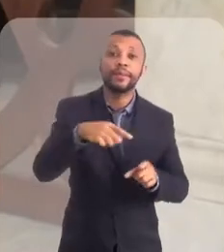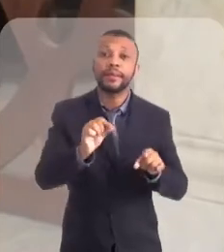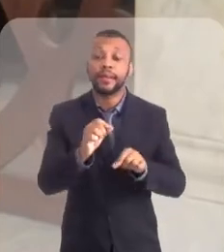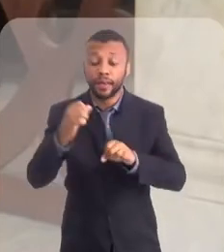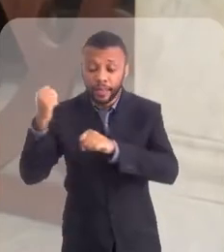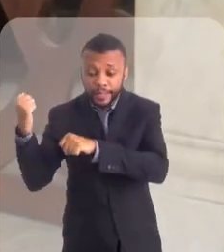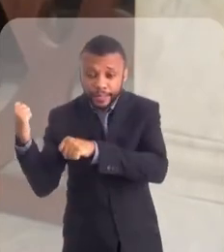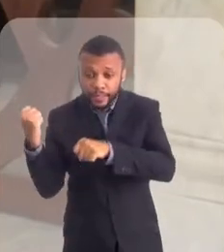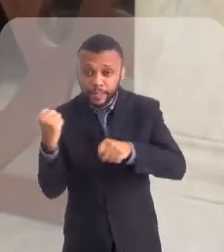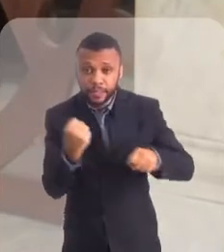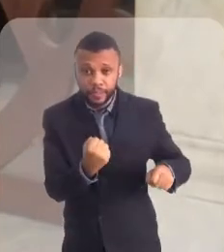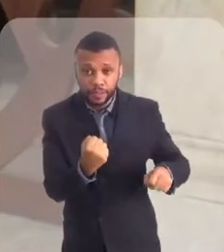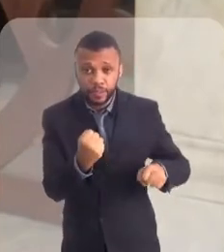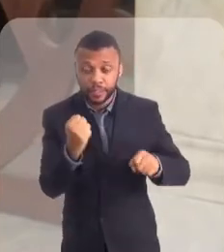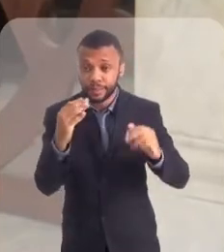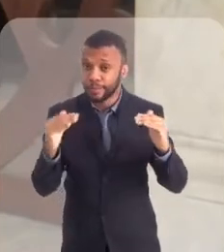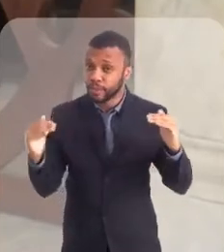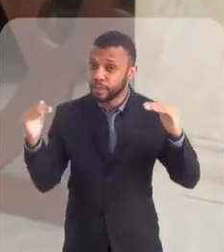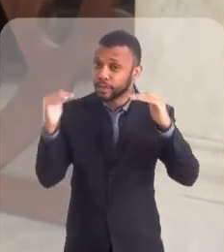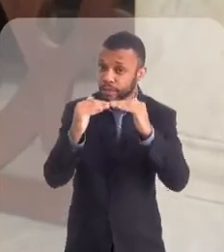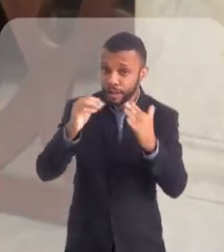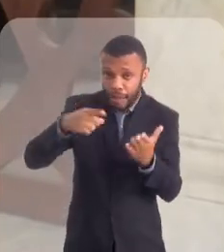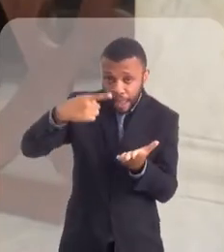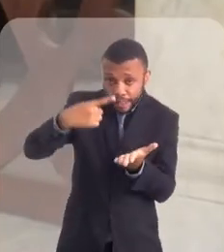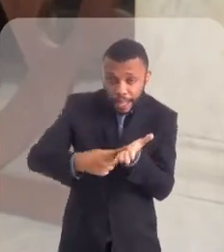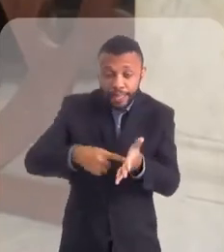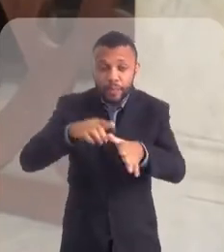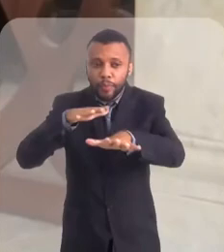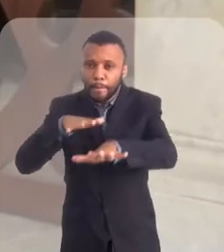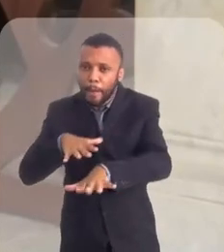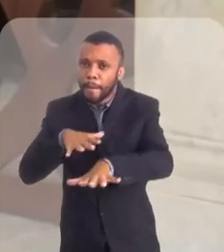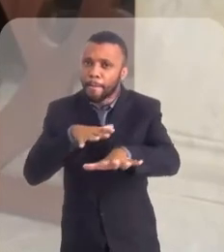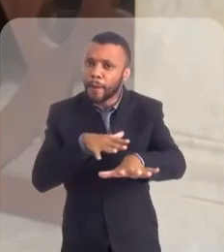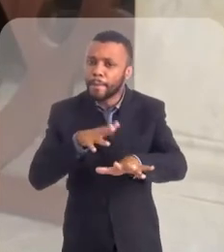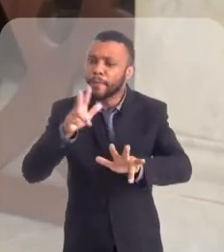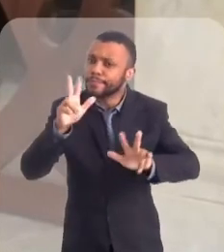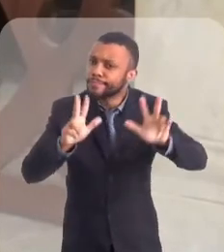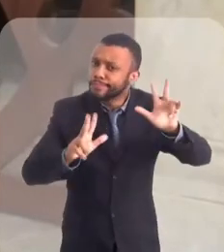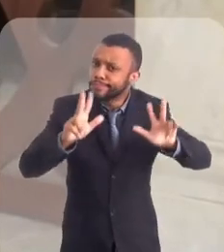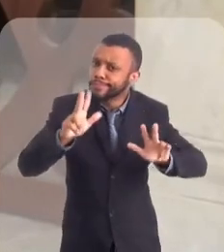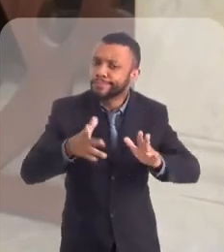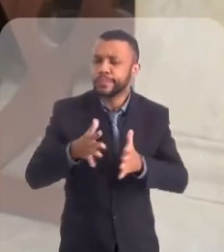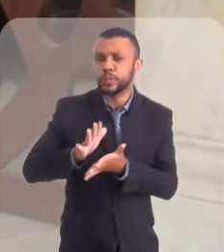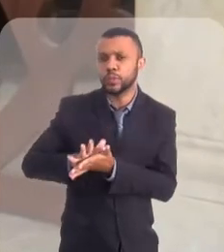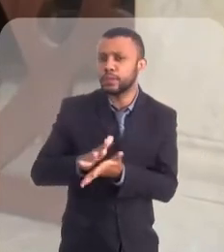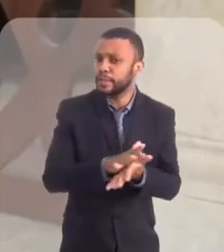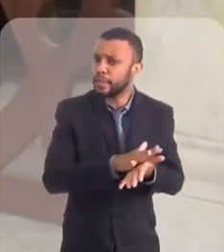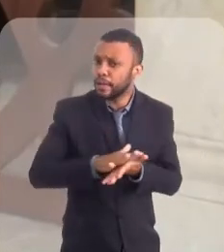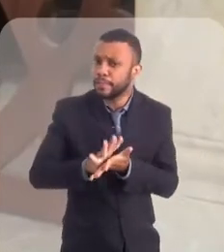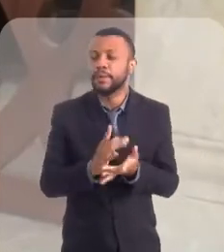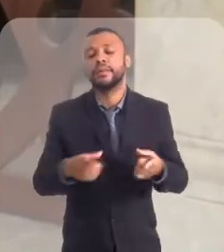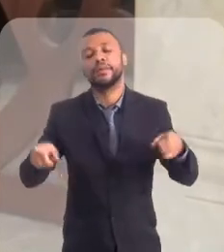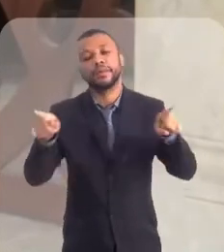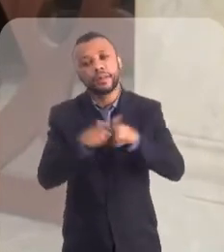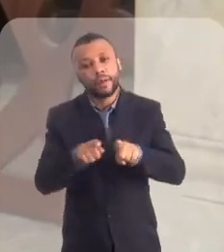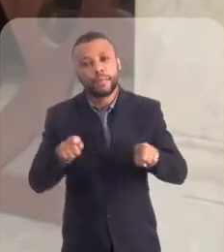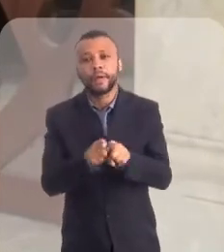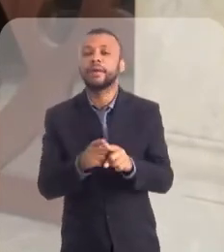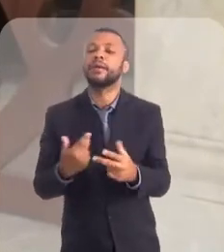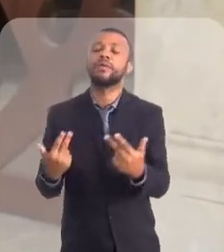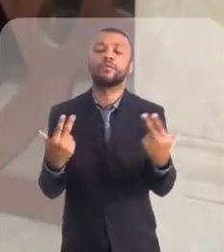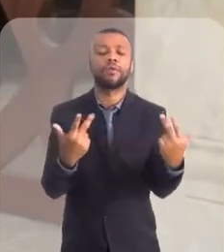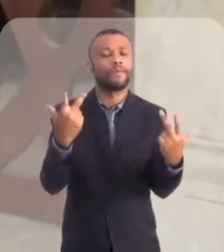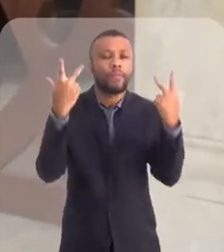São Jorge, que coincidiu em ser no dia da data do desfile escolhido, também será